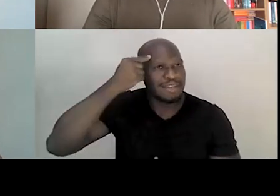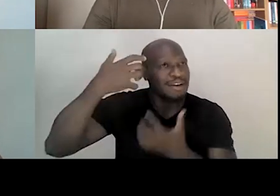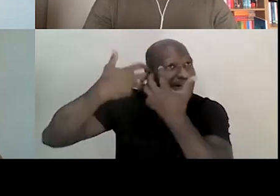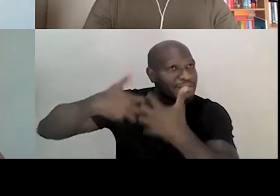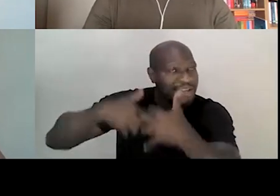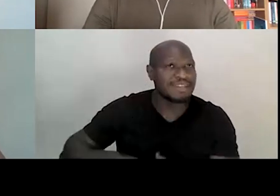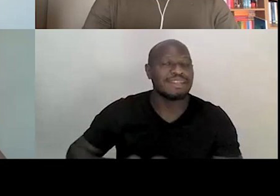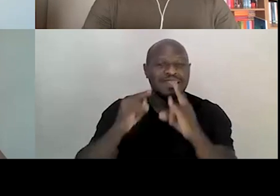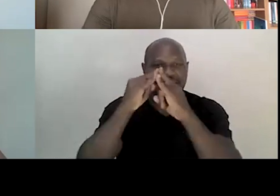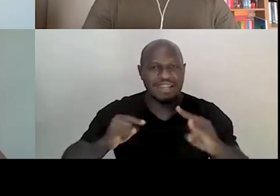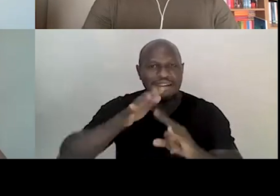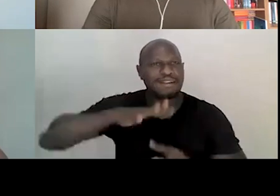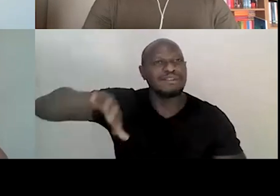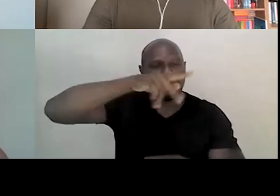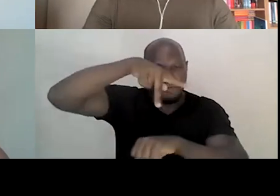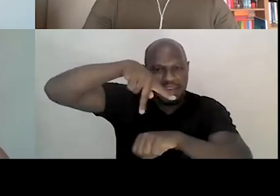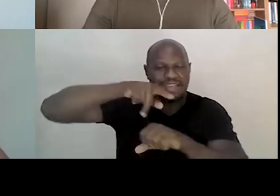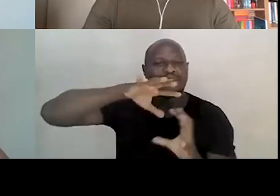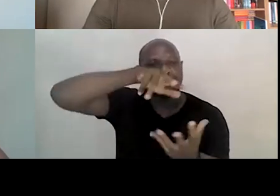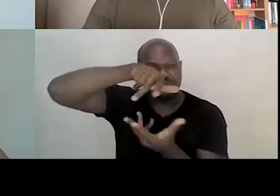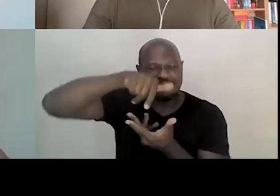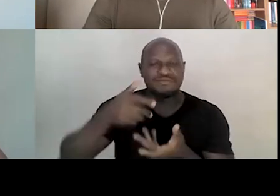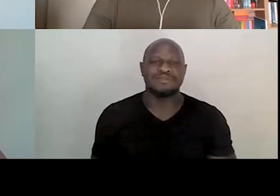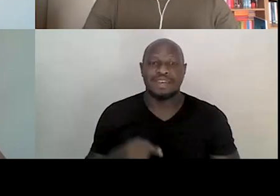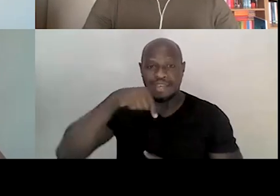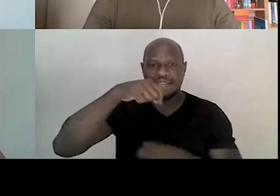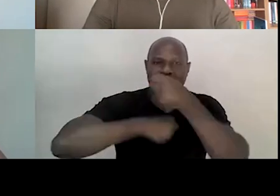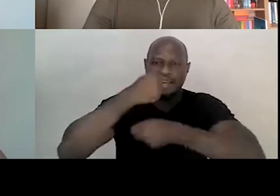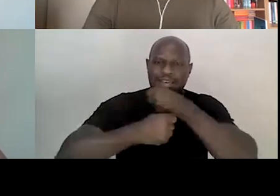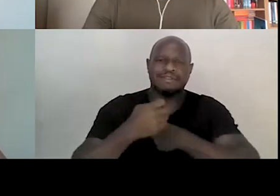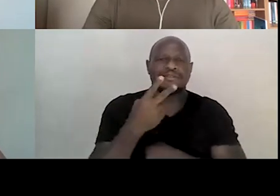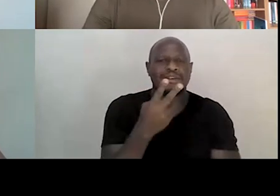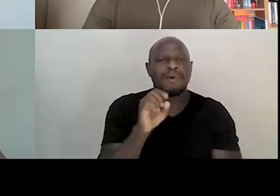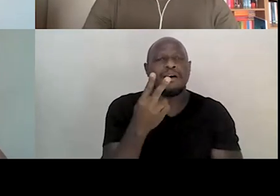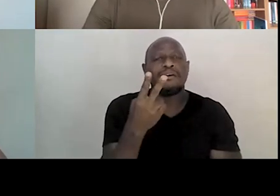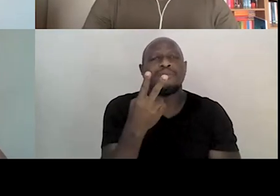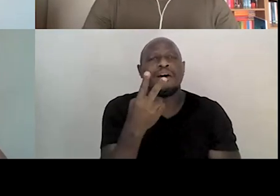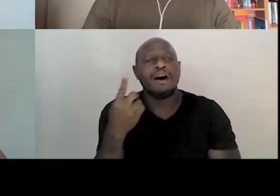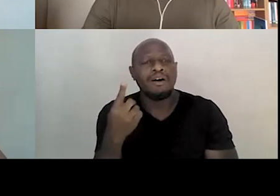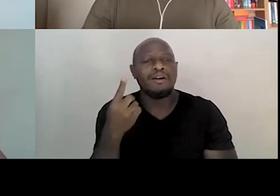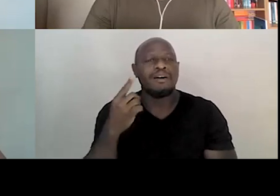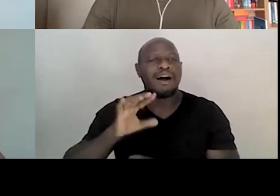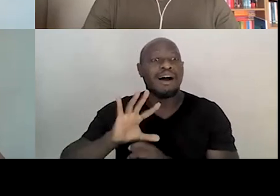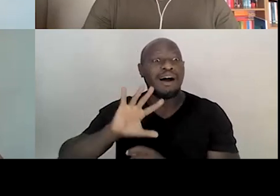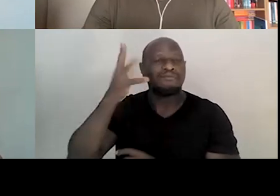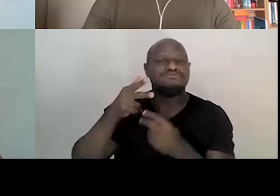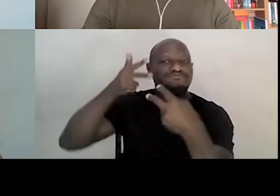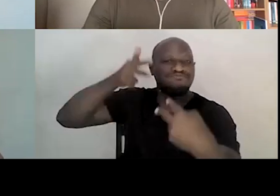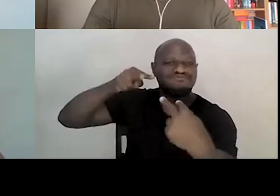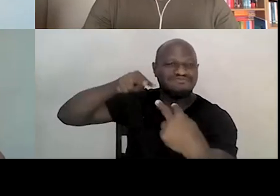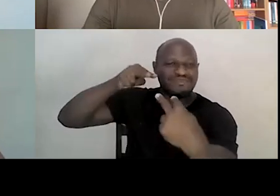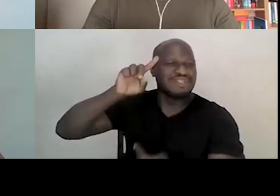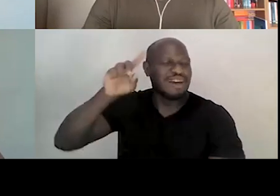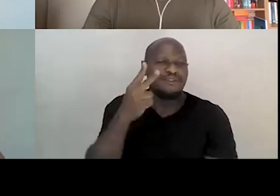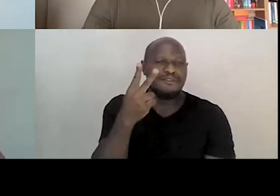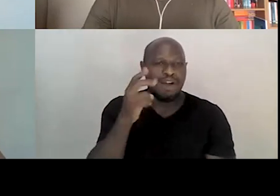país e no mundo. Neste ano, de 2021, ele acontece totalmente online, entre os dias 28 de agosto